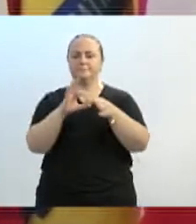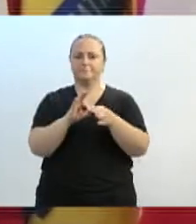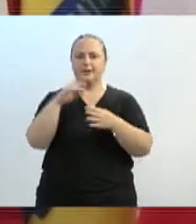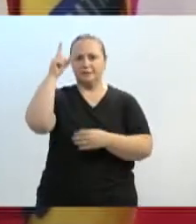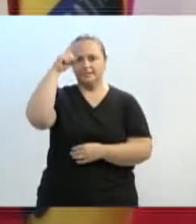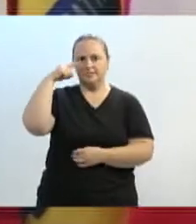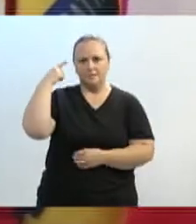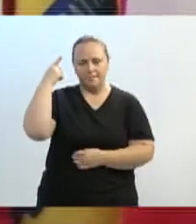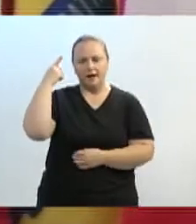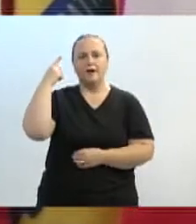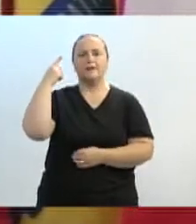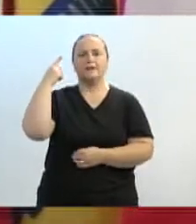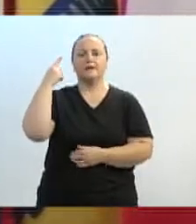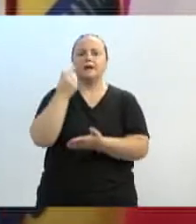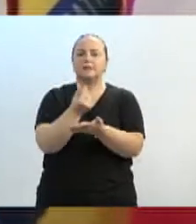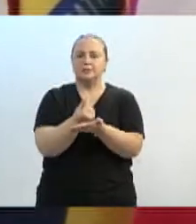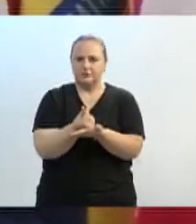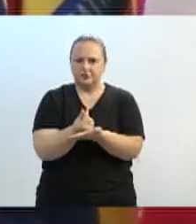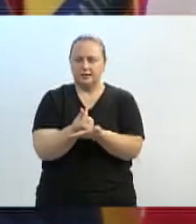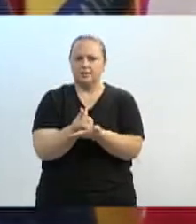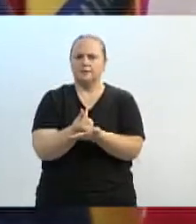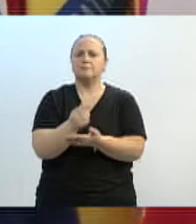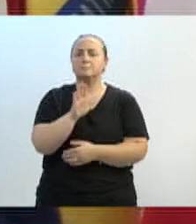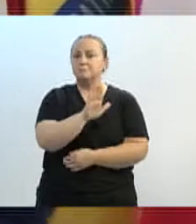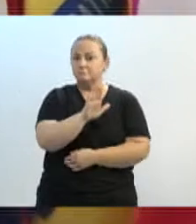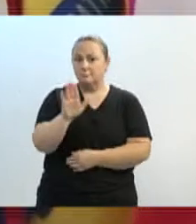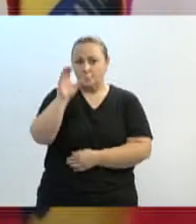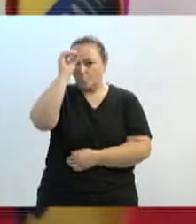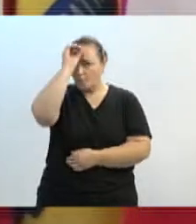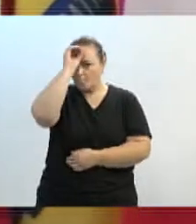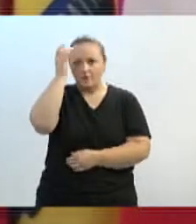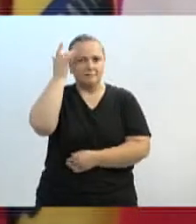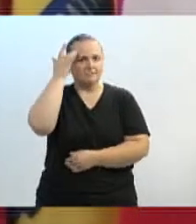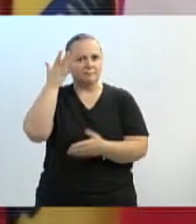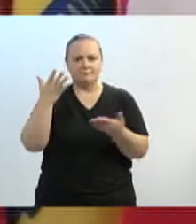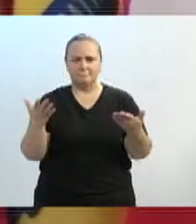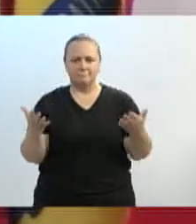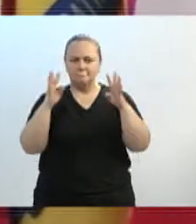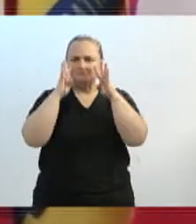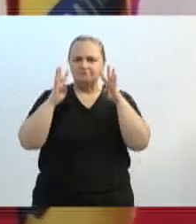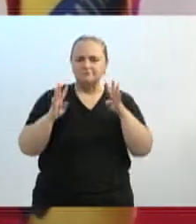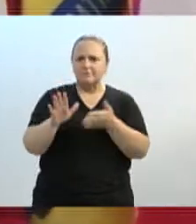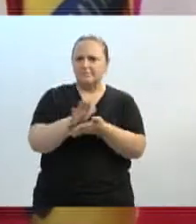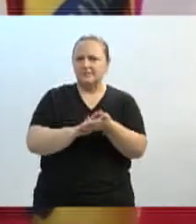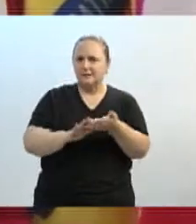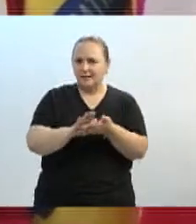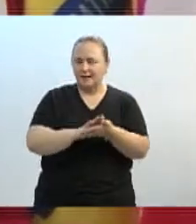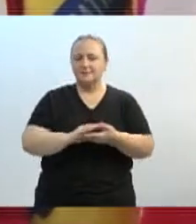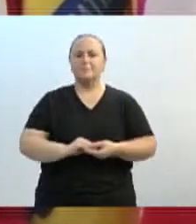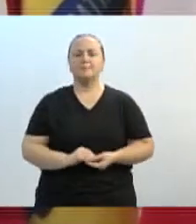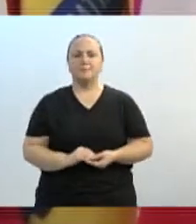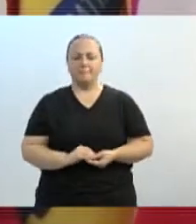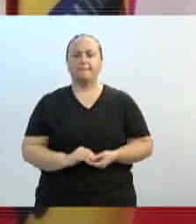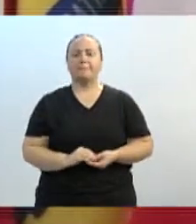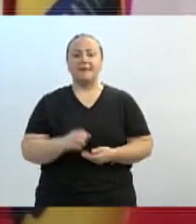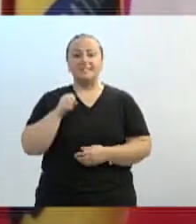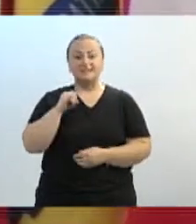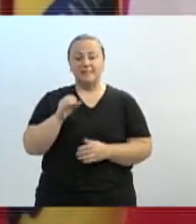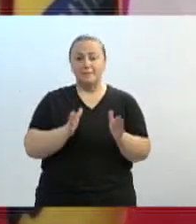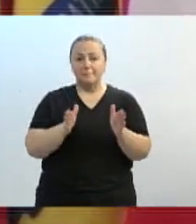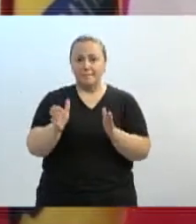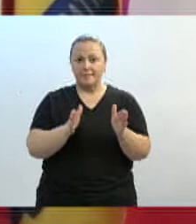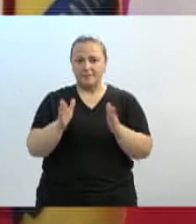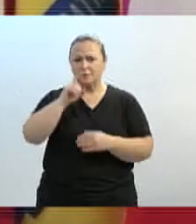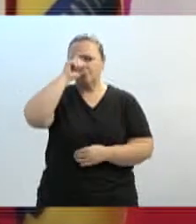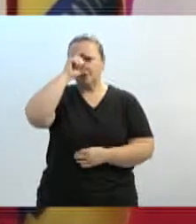também Cristiane Loureiro. Mas para quem ainda não sabe, quem nos acompanha de casa, em situação de pobreza menstrual estão